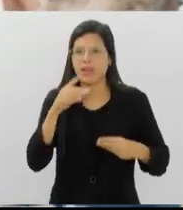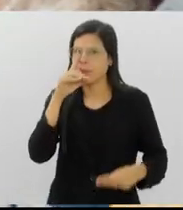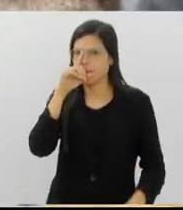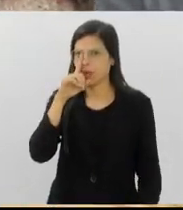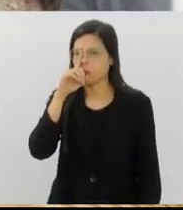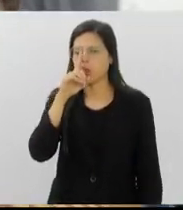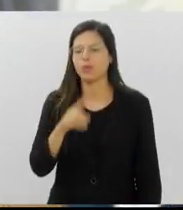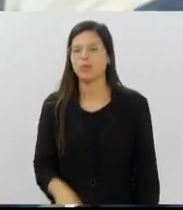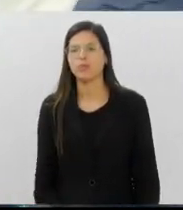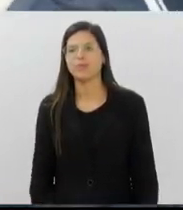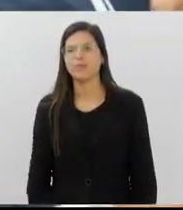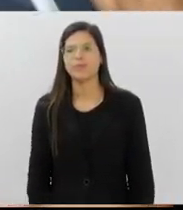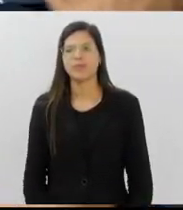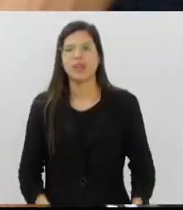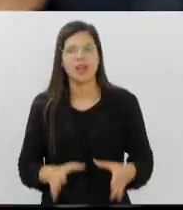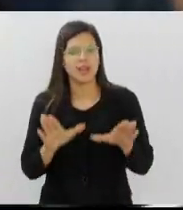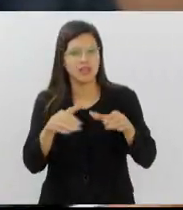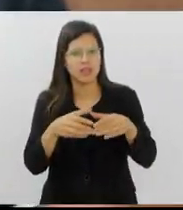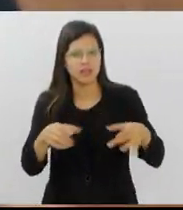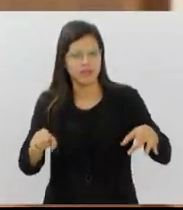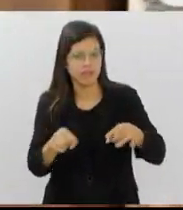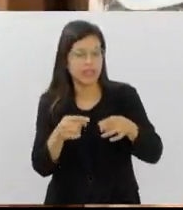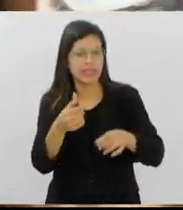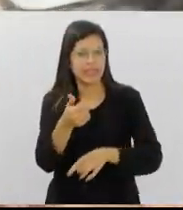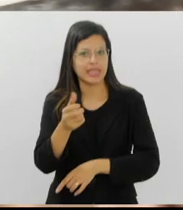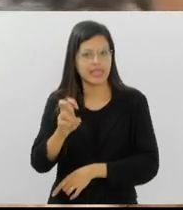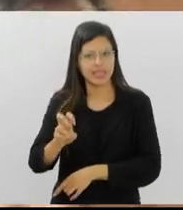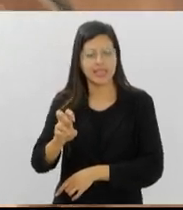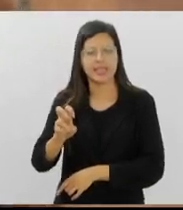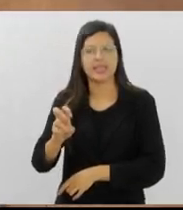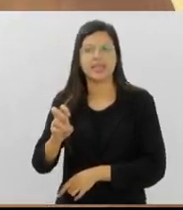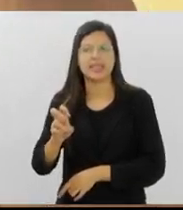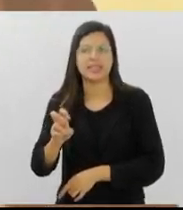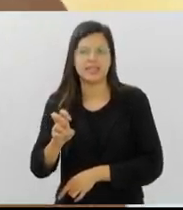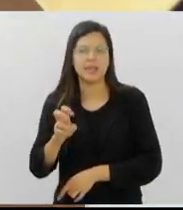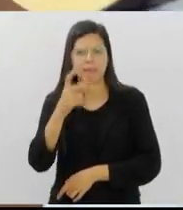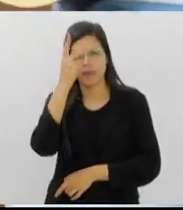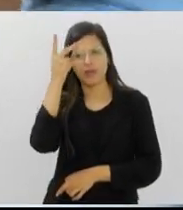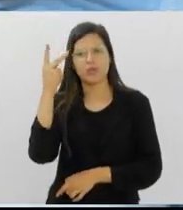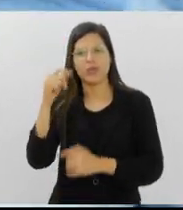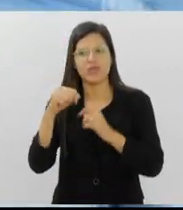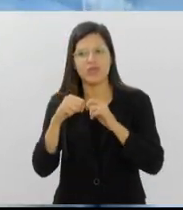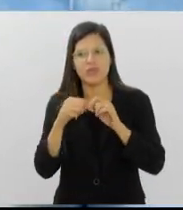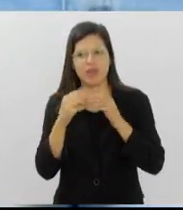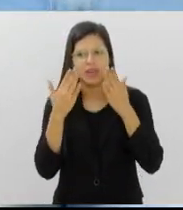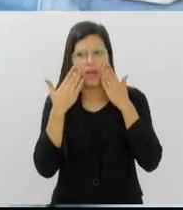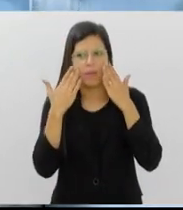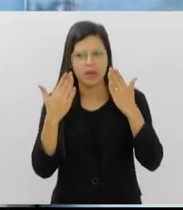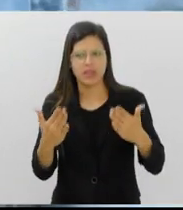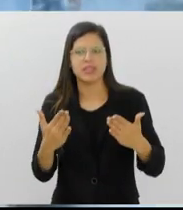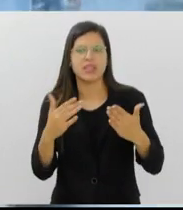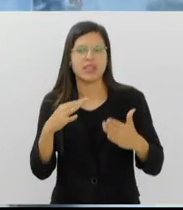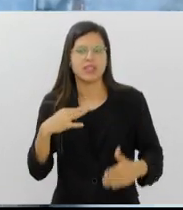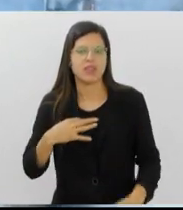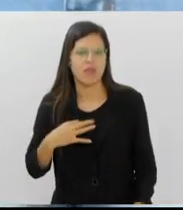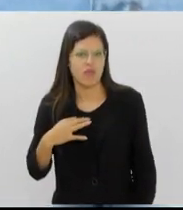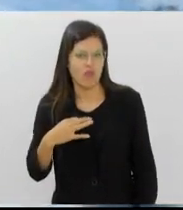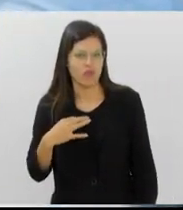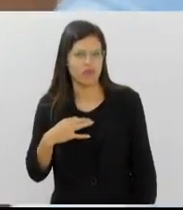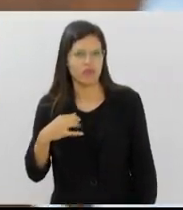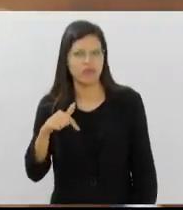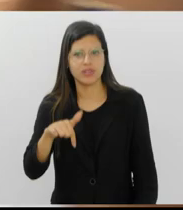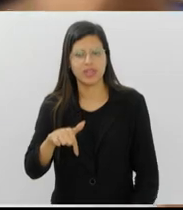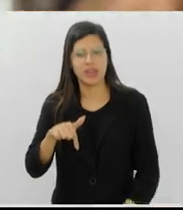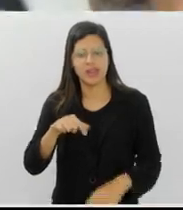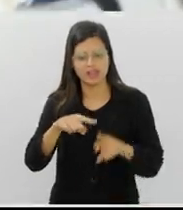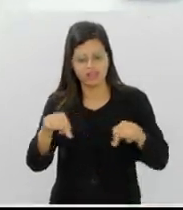O coral, formado por 15 integrantes, realiza apresentações voluntárias nas salas de espera e enfermarias do